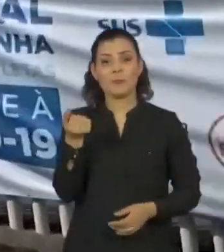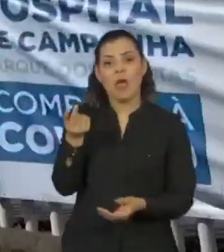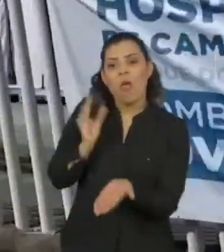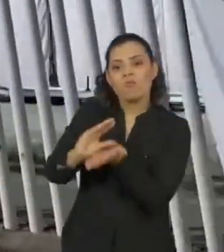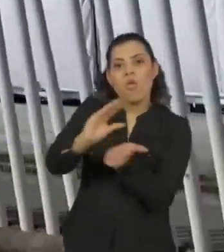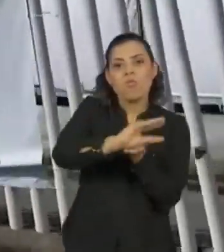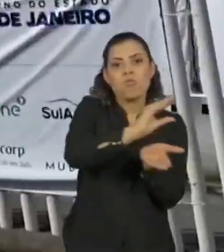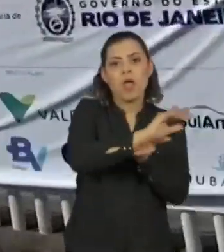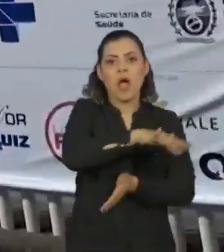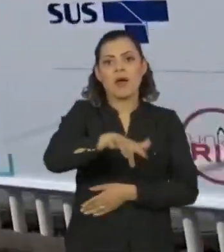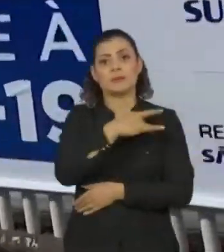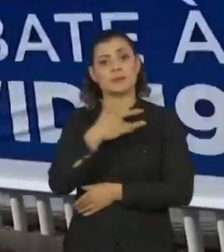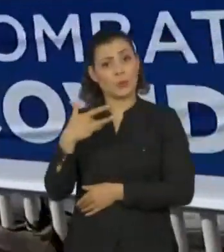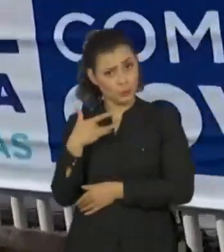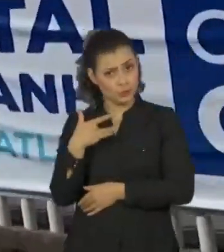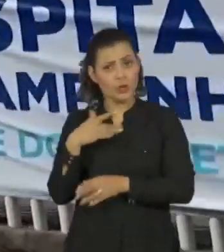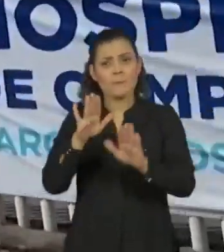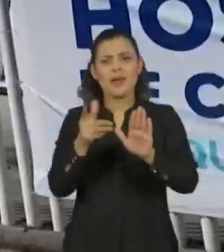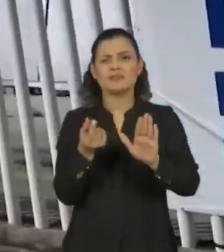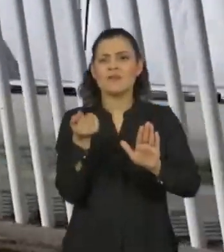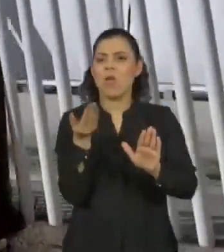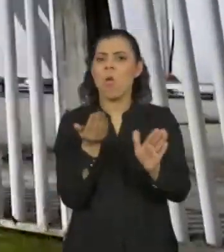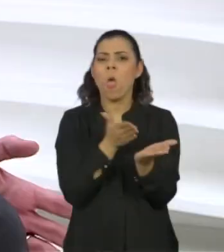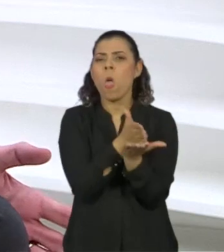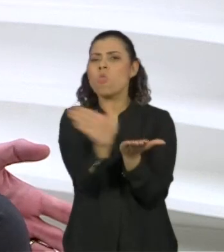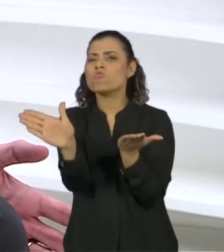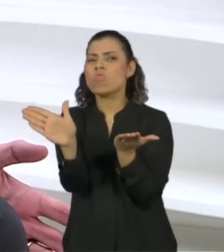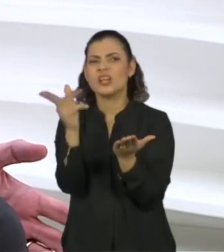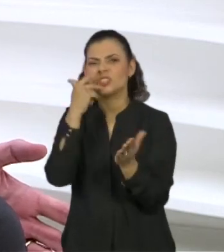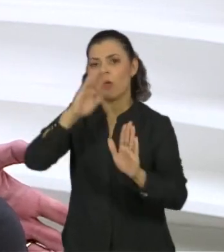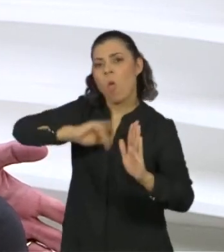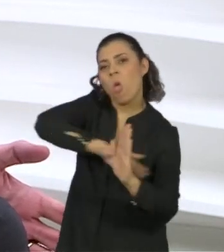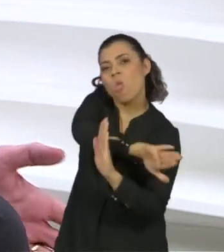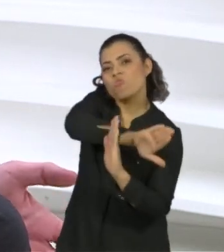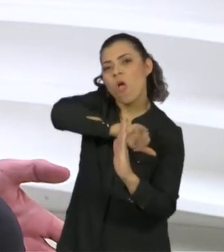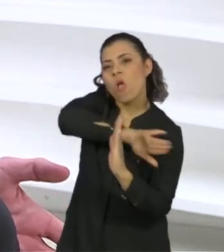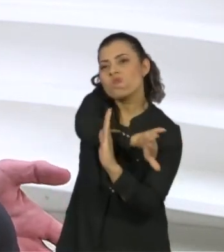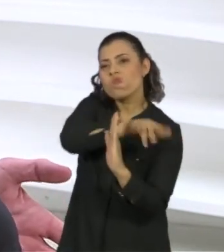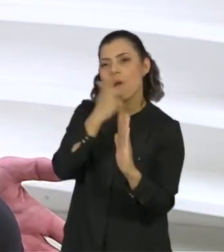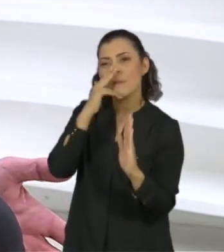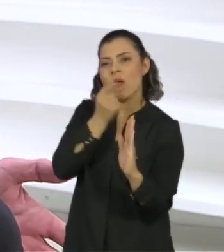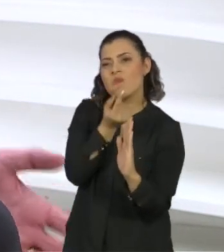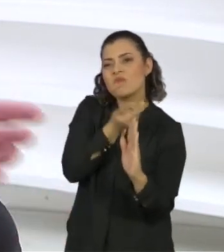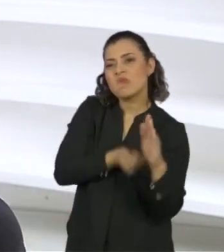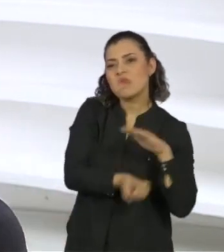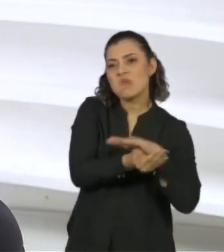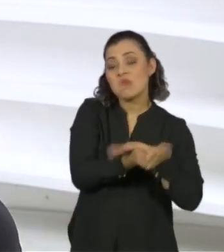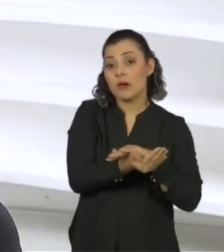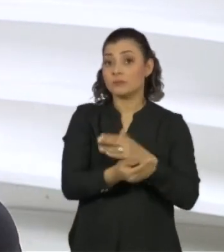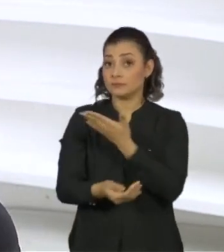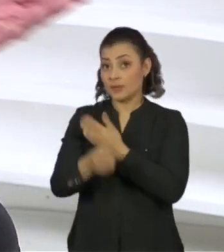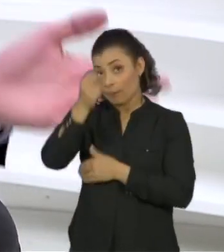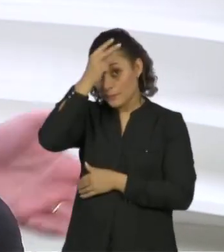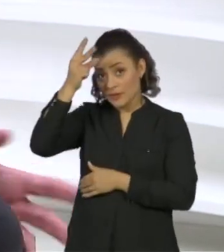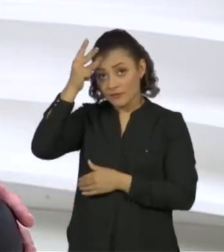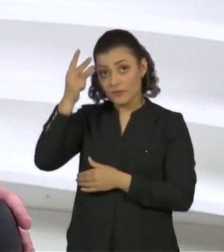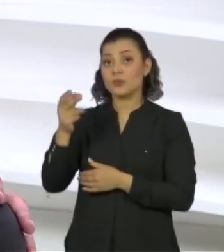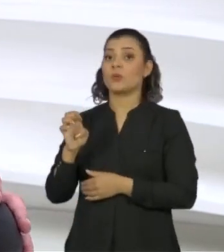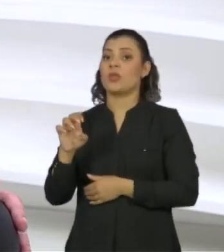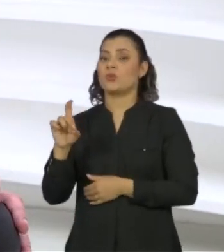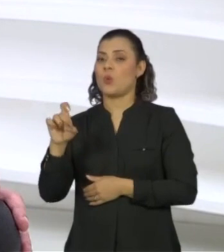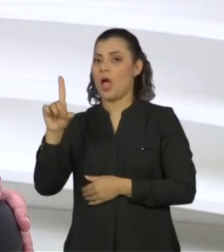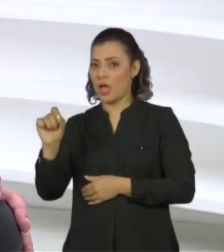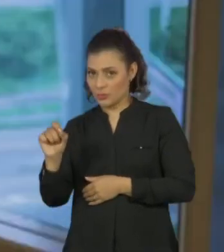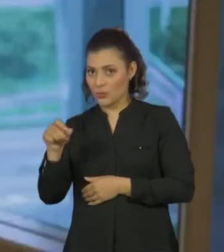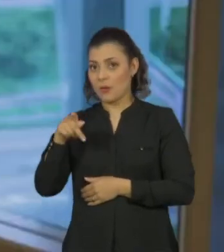saúde pública e as suspeitas de desvio de parte do dinheiro. Os contratos se estenderam durante toda a gestão do prefeito Eduardo Paes e início